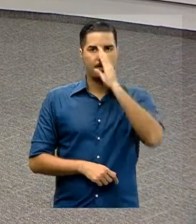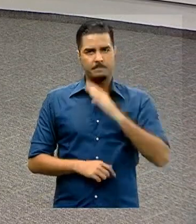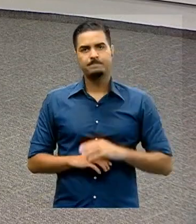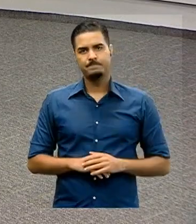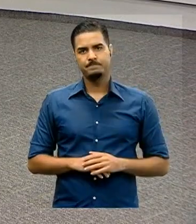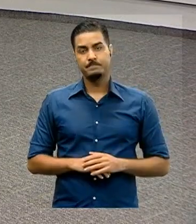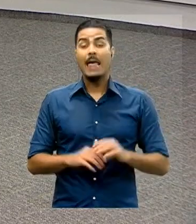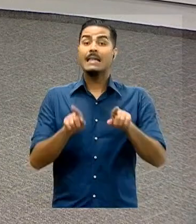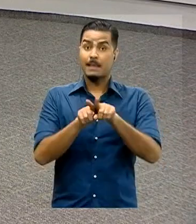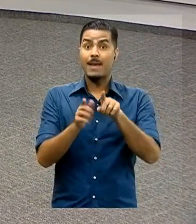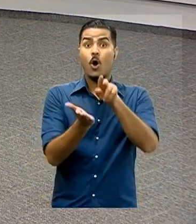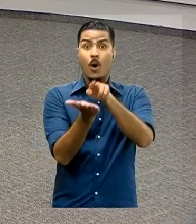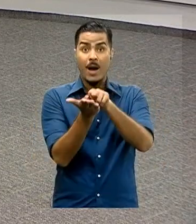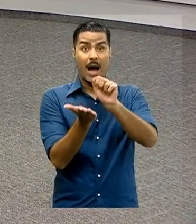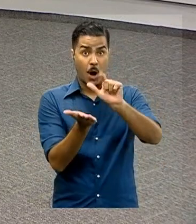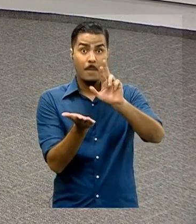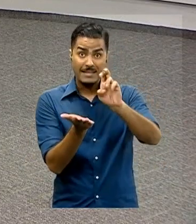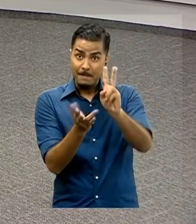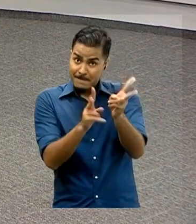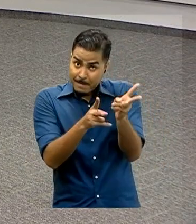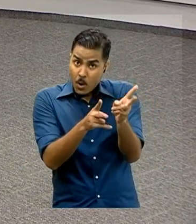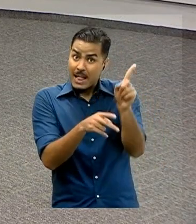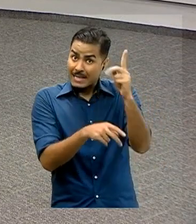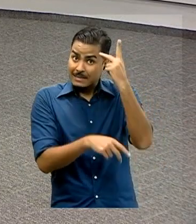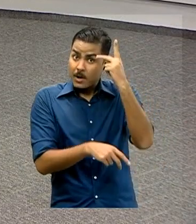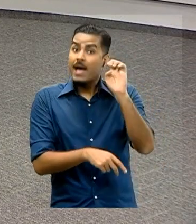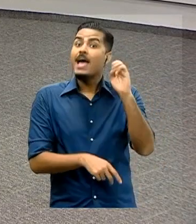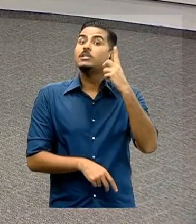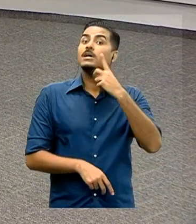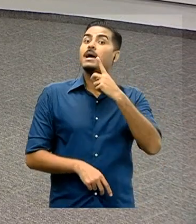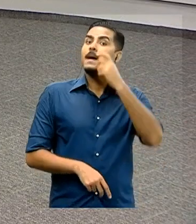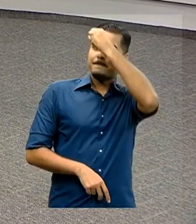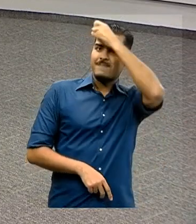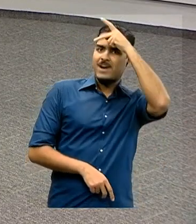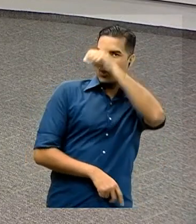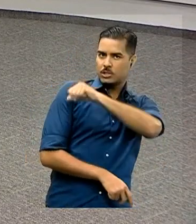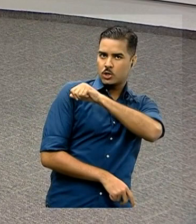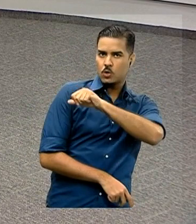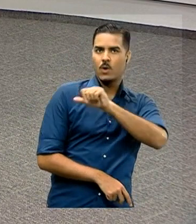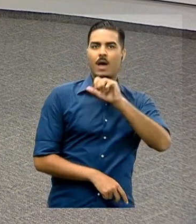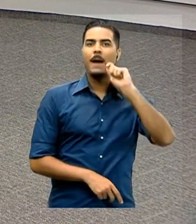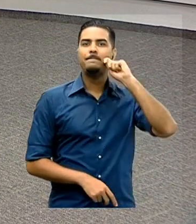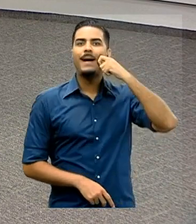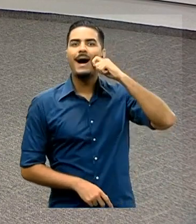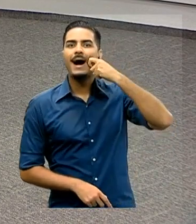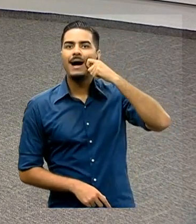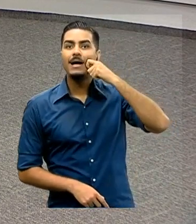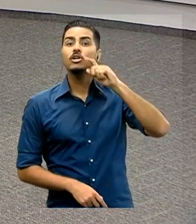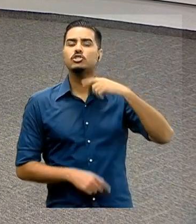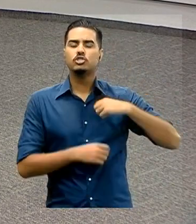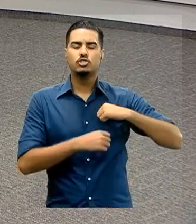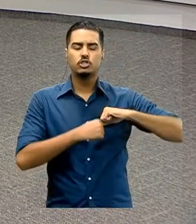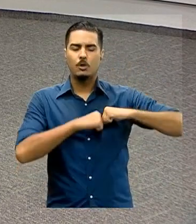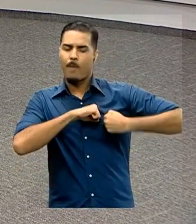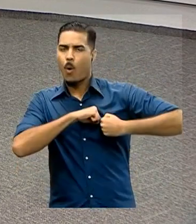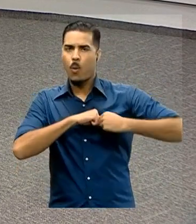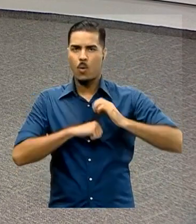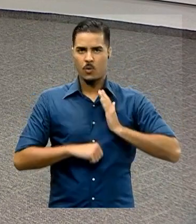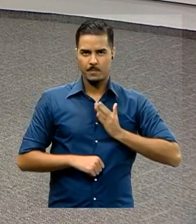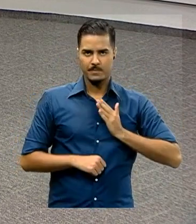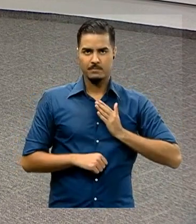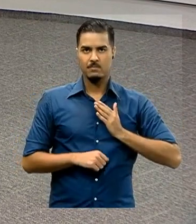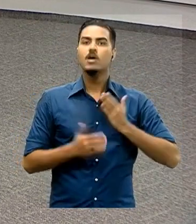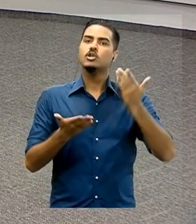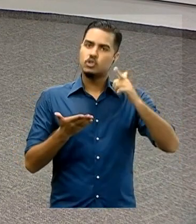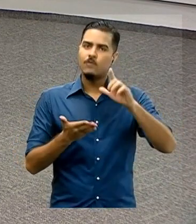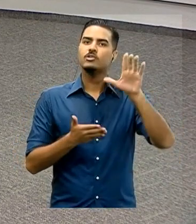E quem também está internado no Hospital Albert Einstein, lá em São Paulo, é o ex-prefeito do Rio, Eduardo Paes, que sofreu um infarto. Vamos de novo falar com a